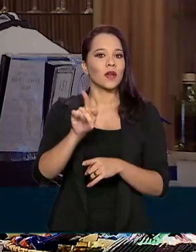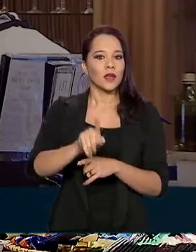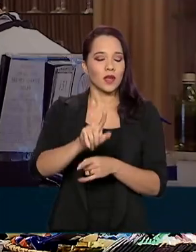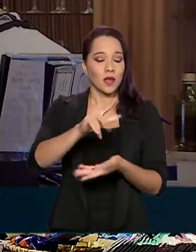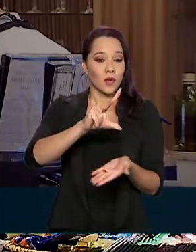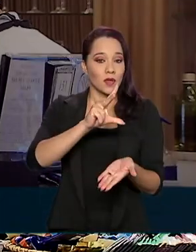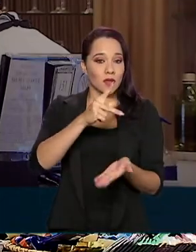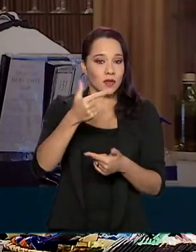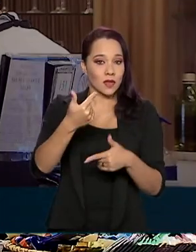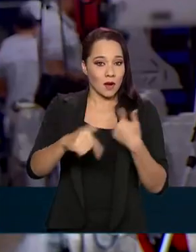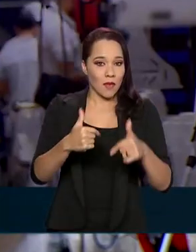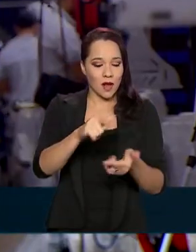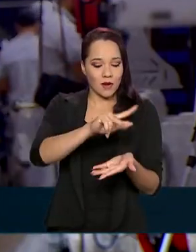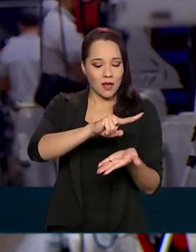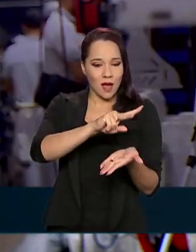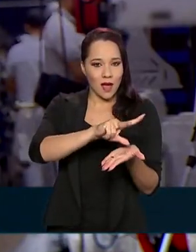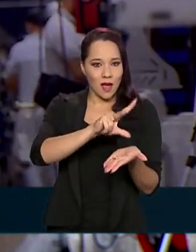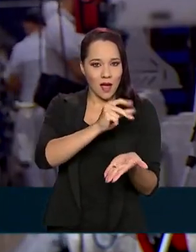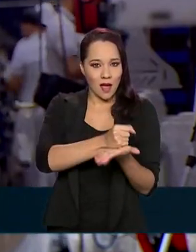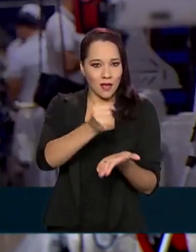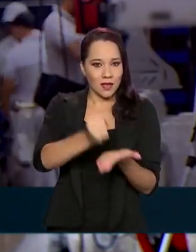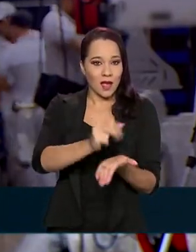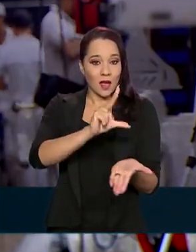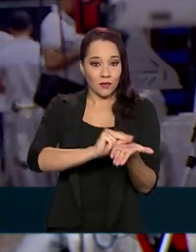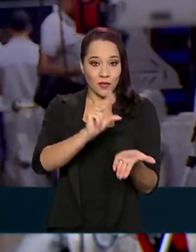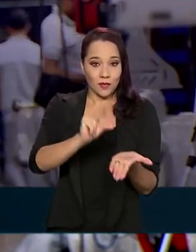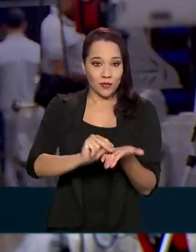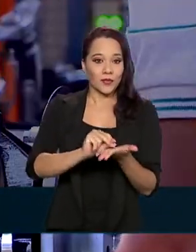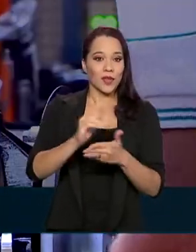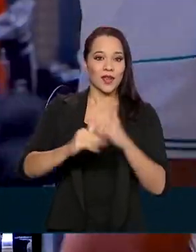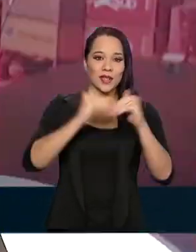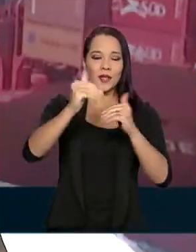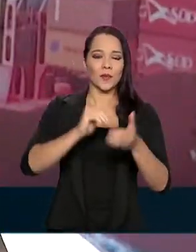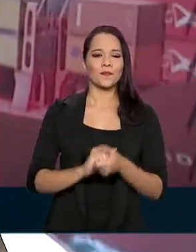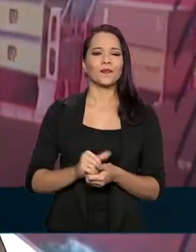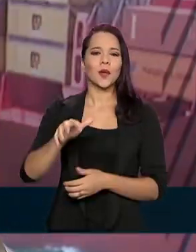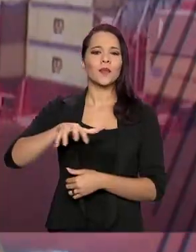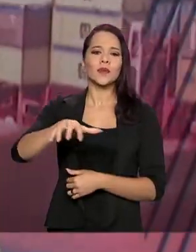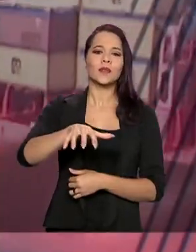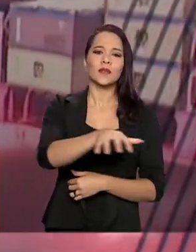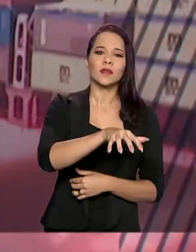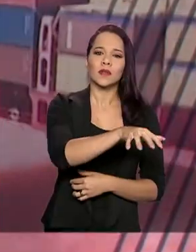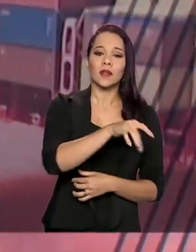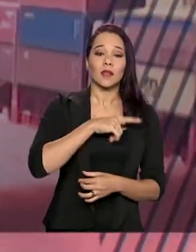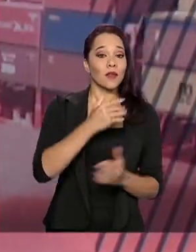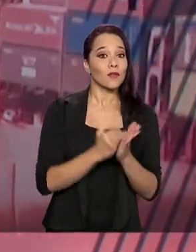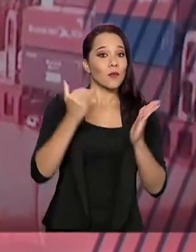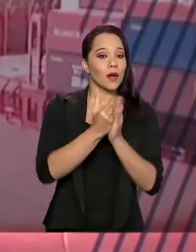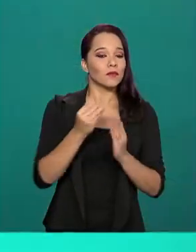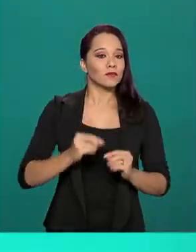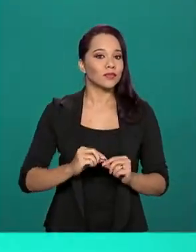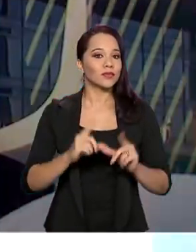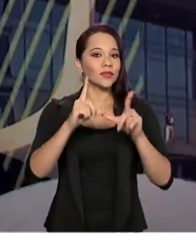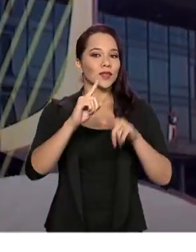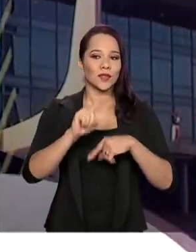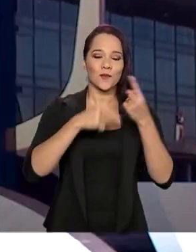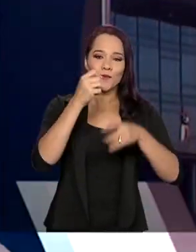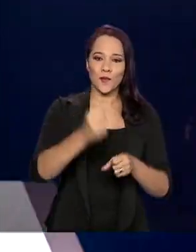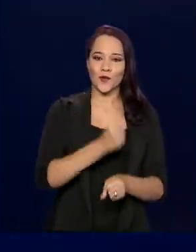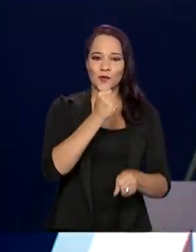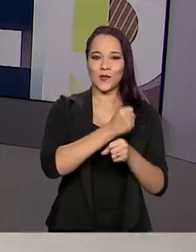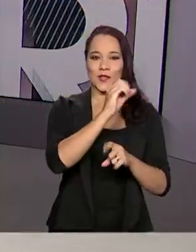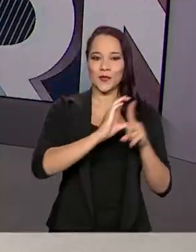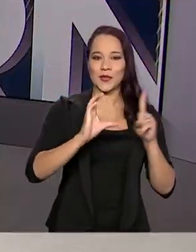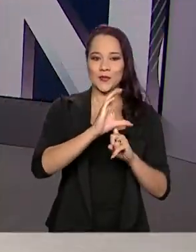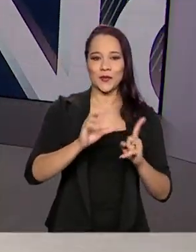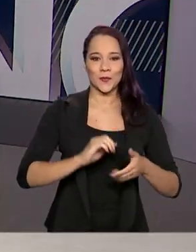emprego formal cresceu. Na divisão por ramos de atividade, a indústria teve o maior crescimento, seguido pela construção civil.